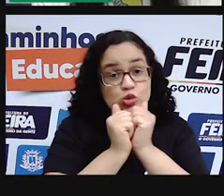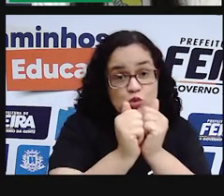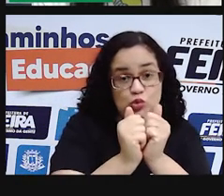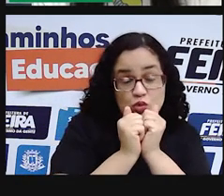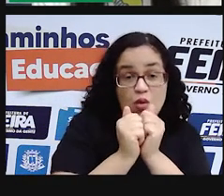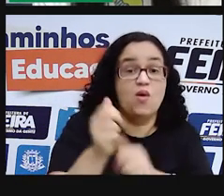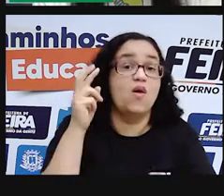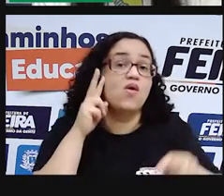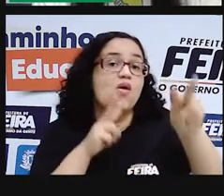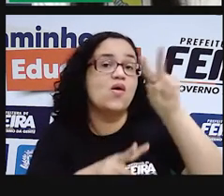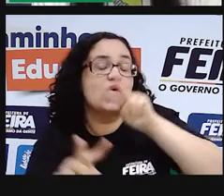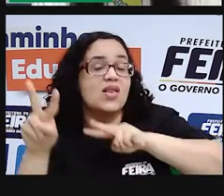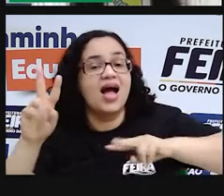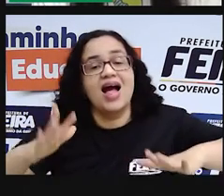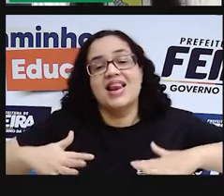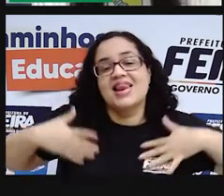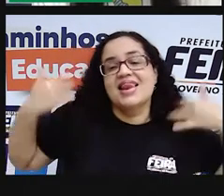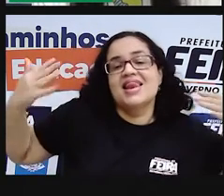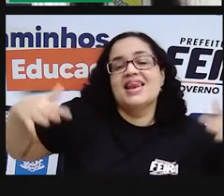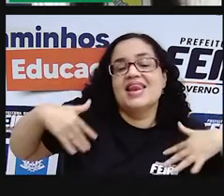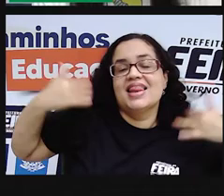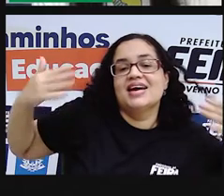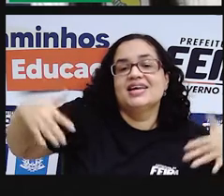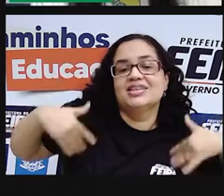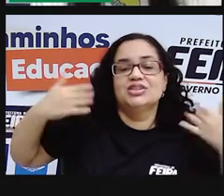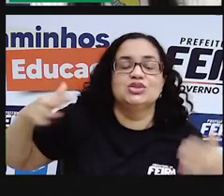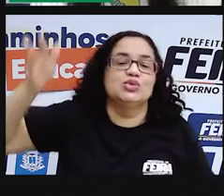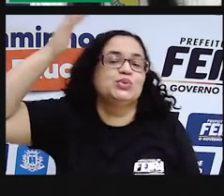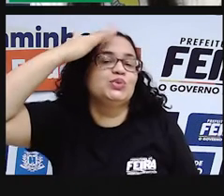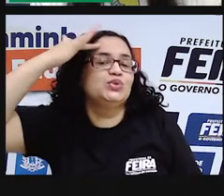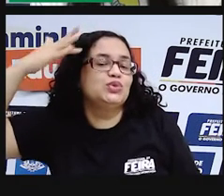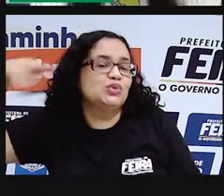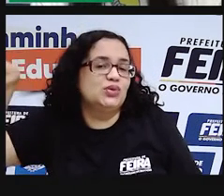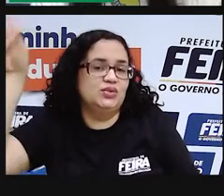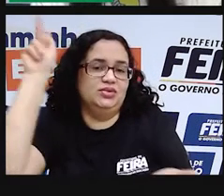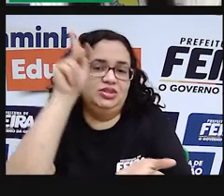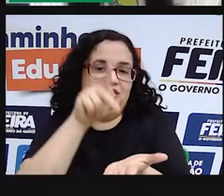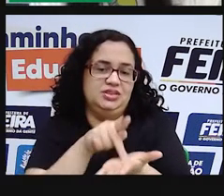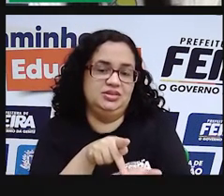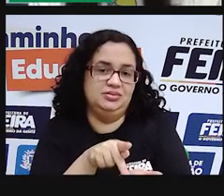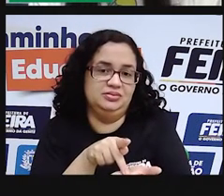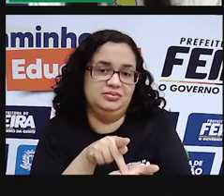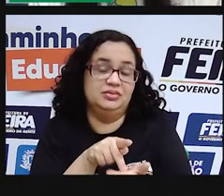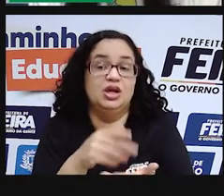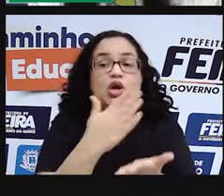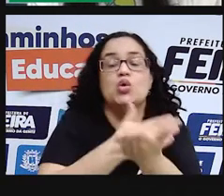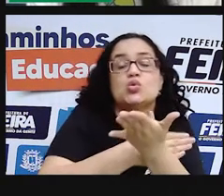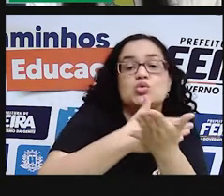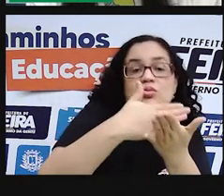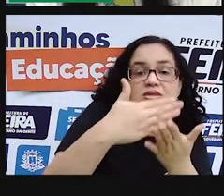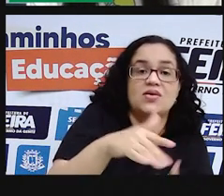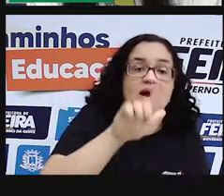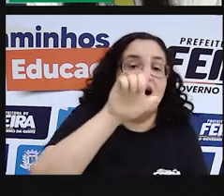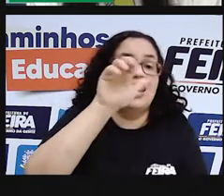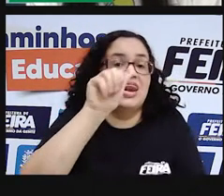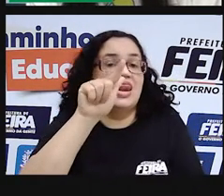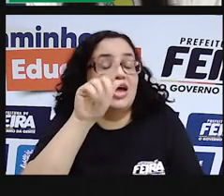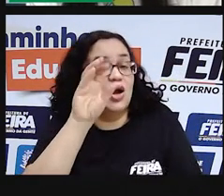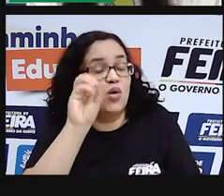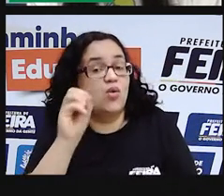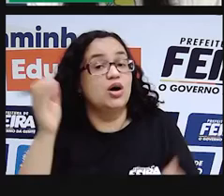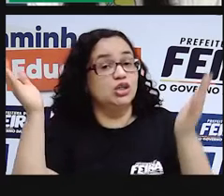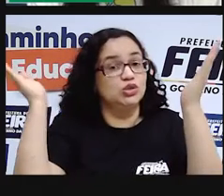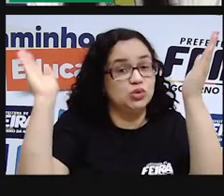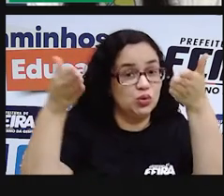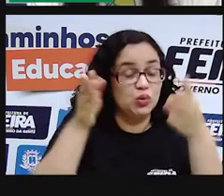molhados de alegria, celebraram o sonho realizado. Assim, surgiu a lagoa, que até hoje é